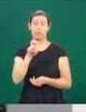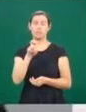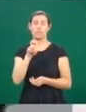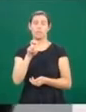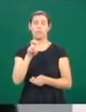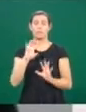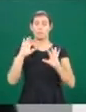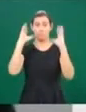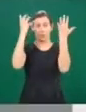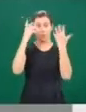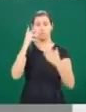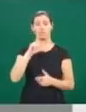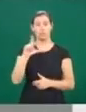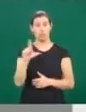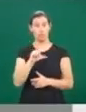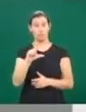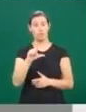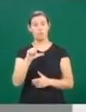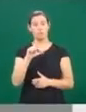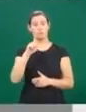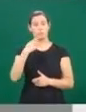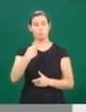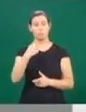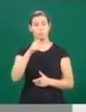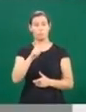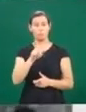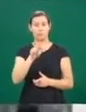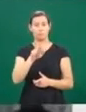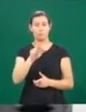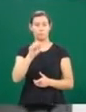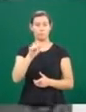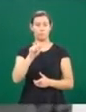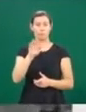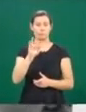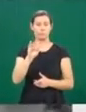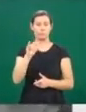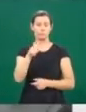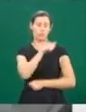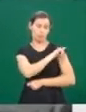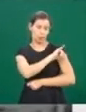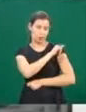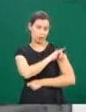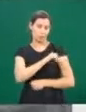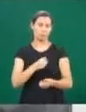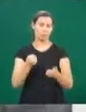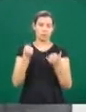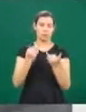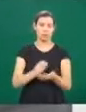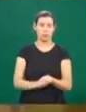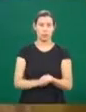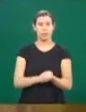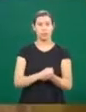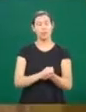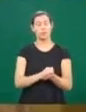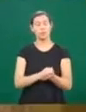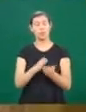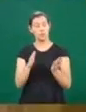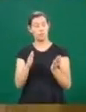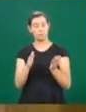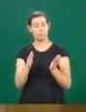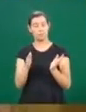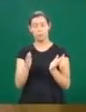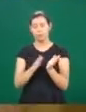Paraty homenageou Lima Barreto, escritor, filho de uma escrava liberta e professora. Na